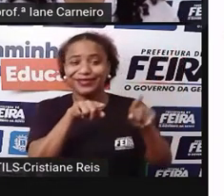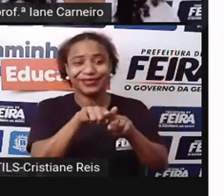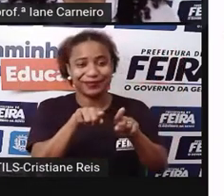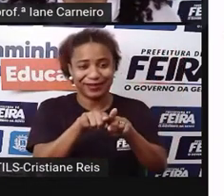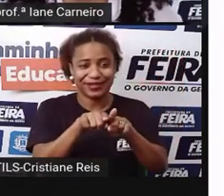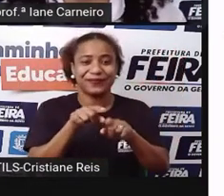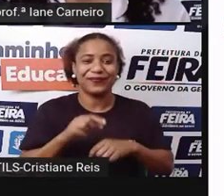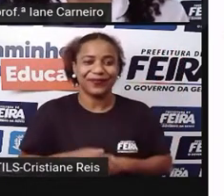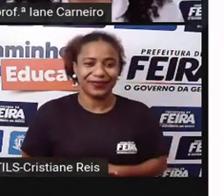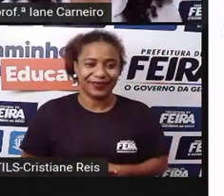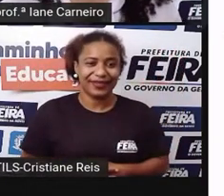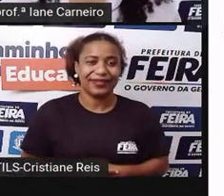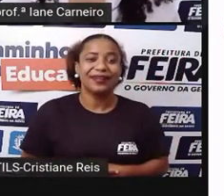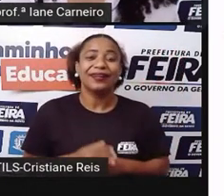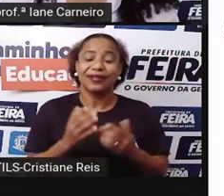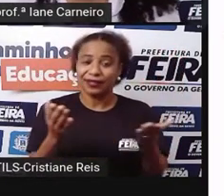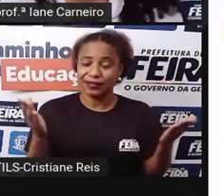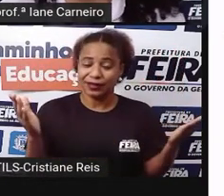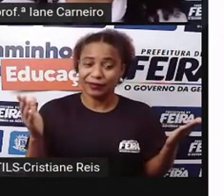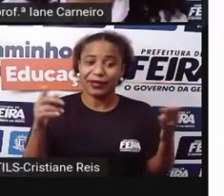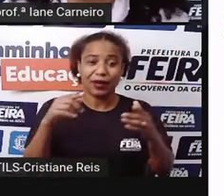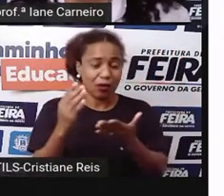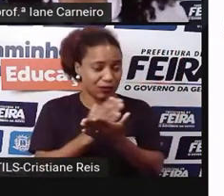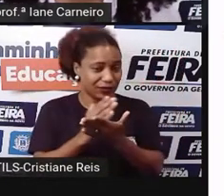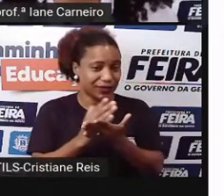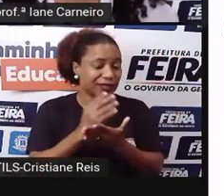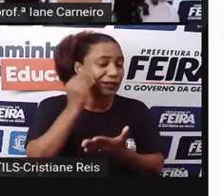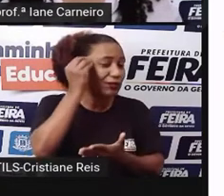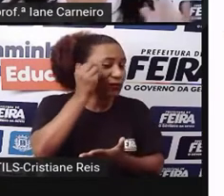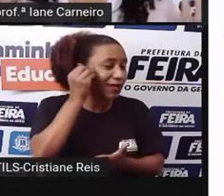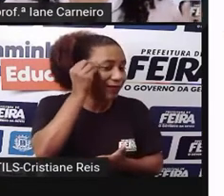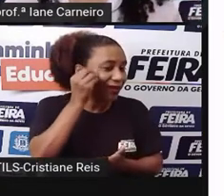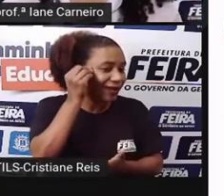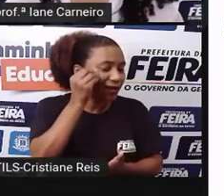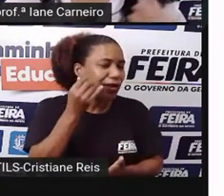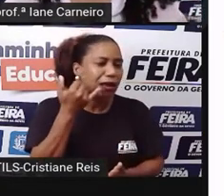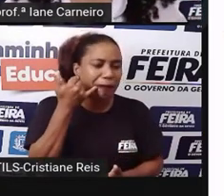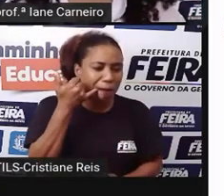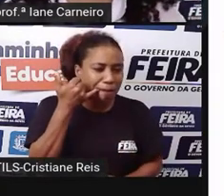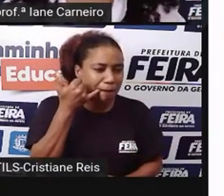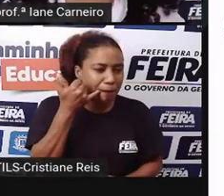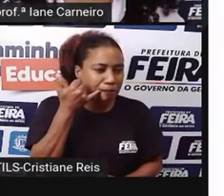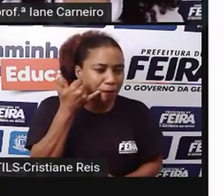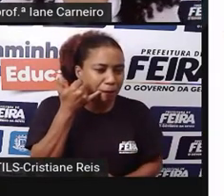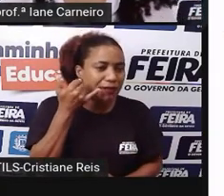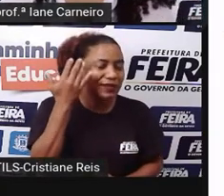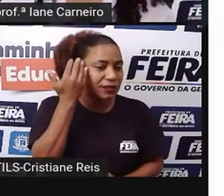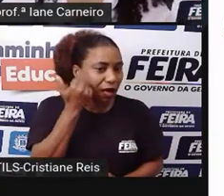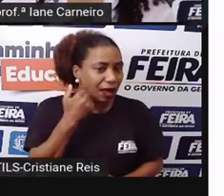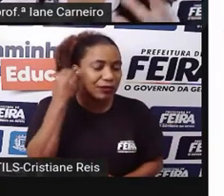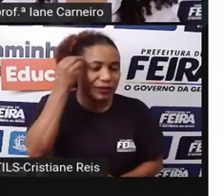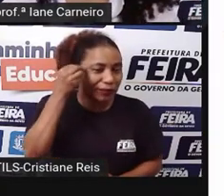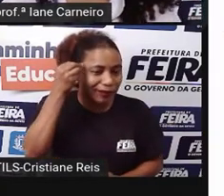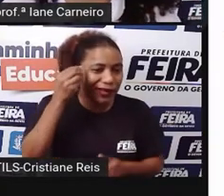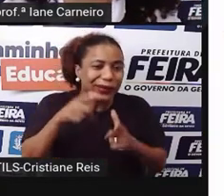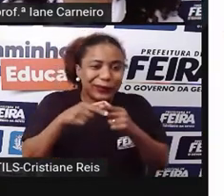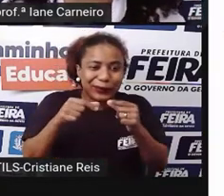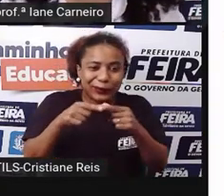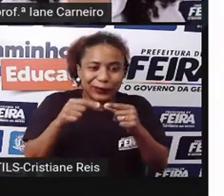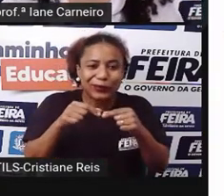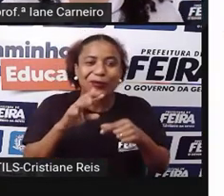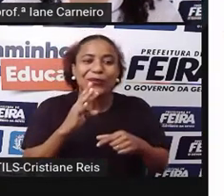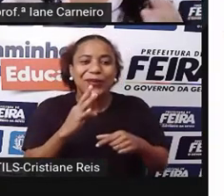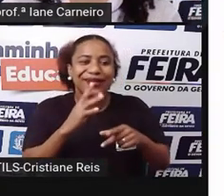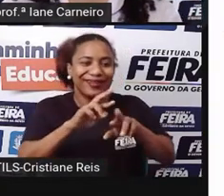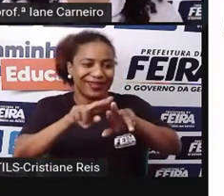tem os saberes da natureza. Por que isso? Porque diz aí a história, conta a história, de que